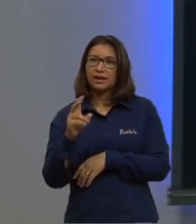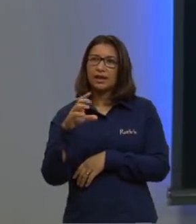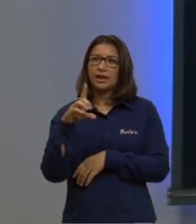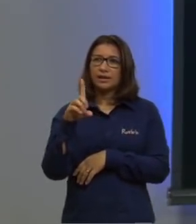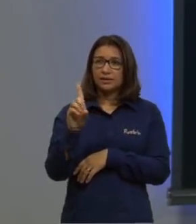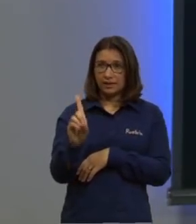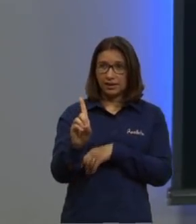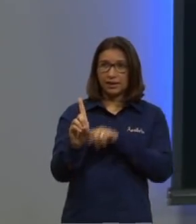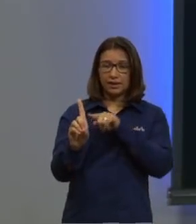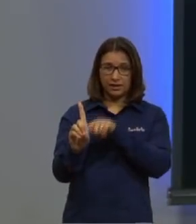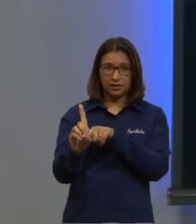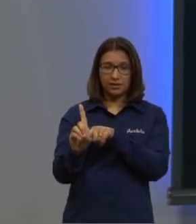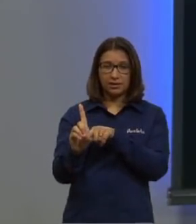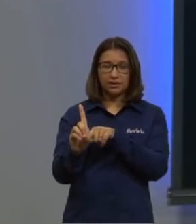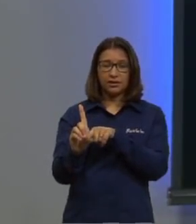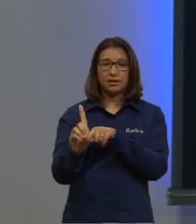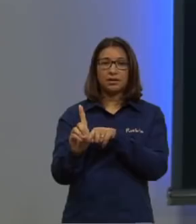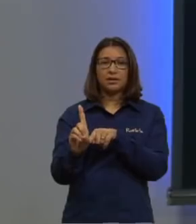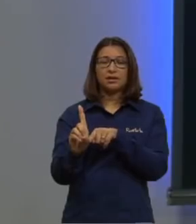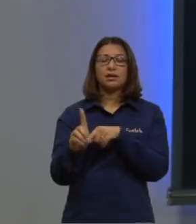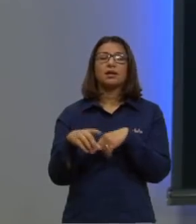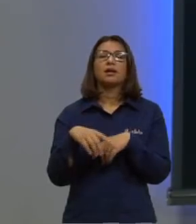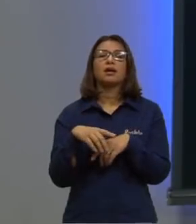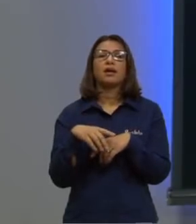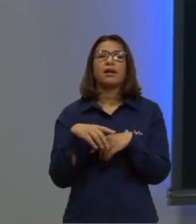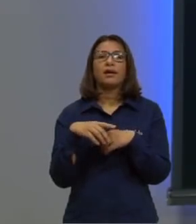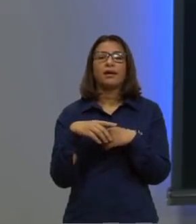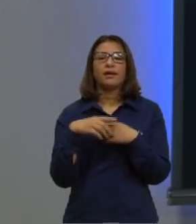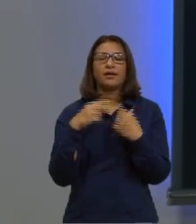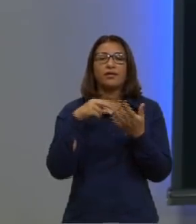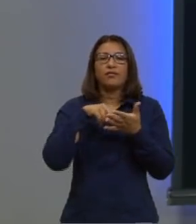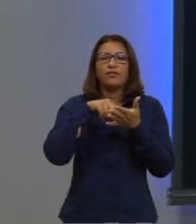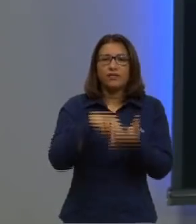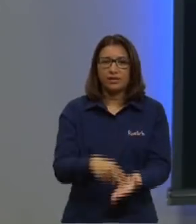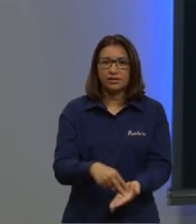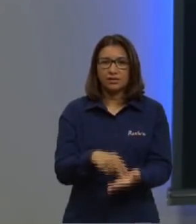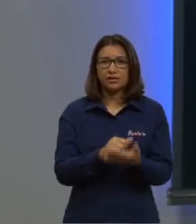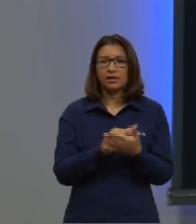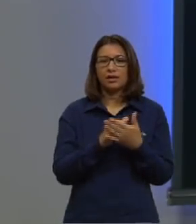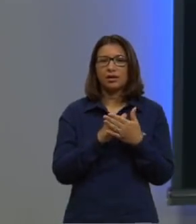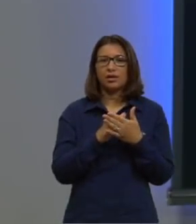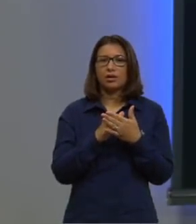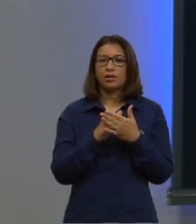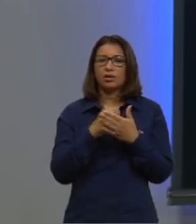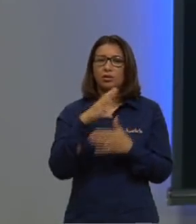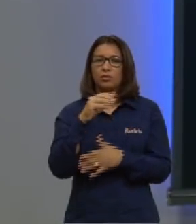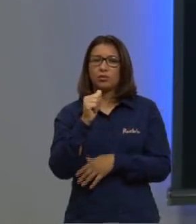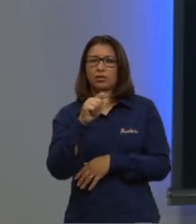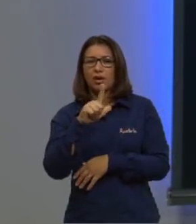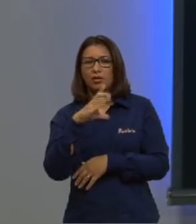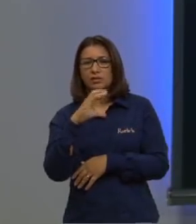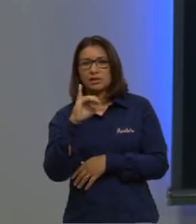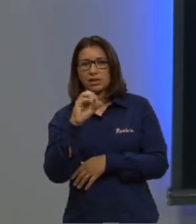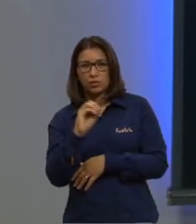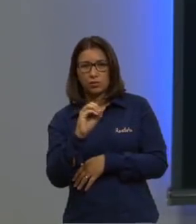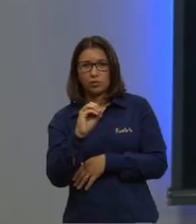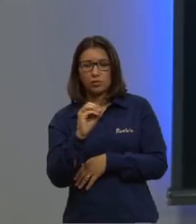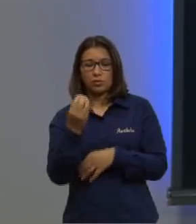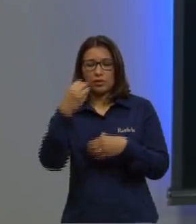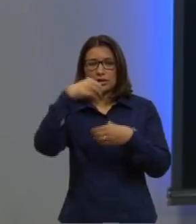ósseo, a vitamina D fixa o cálcio nos nossos ósseos. Então,